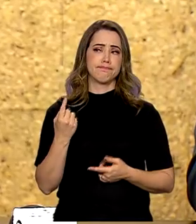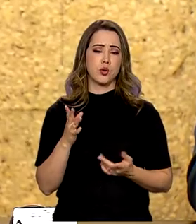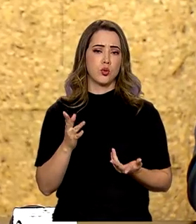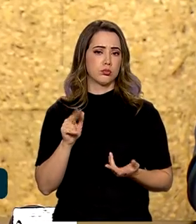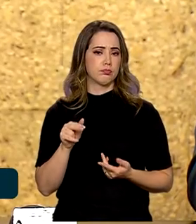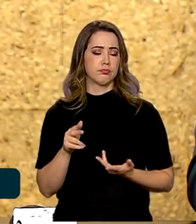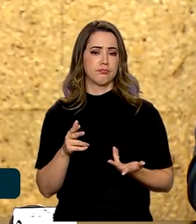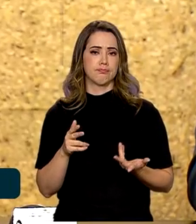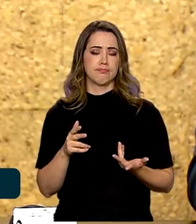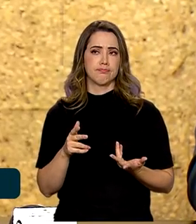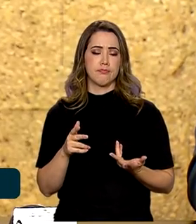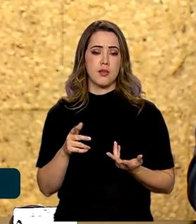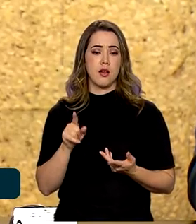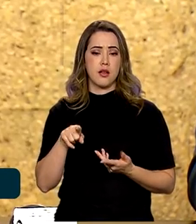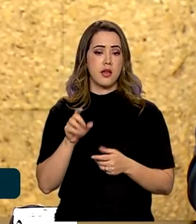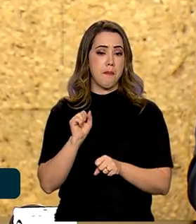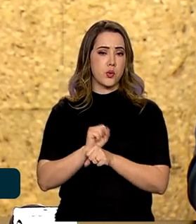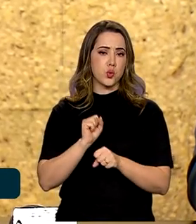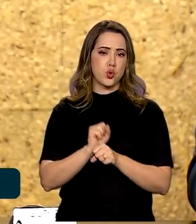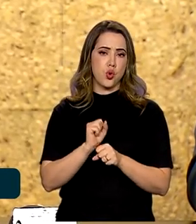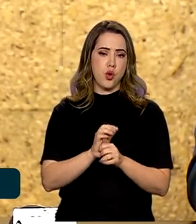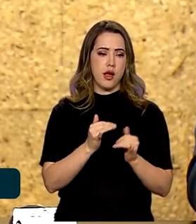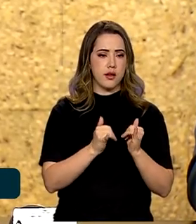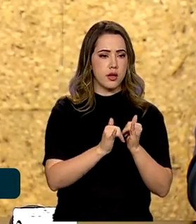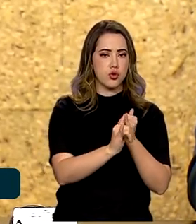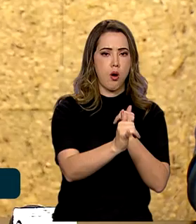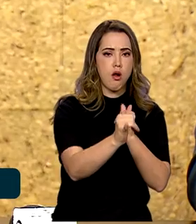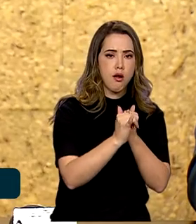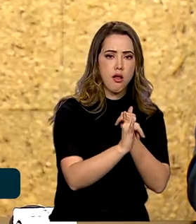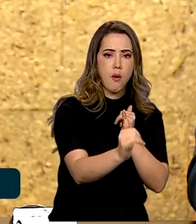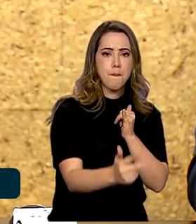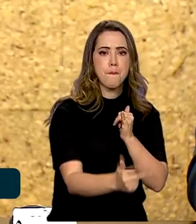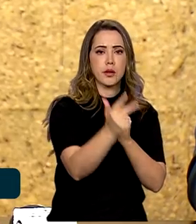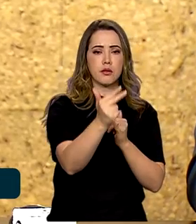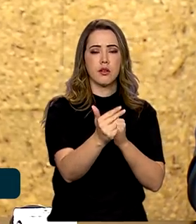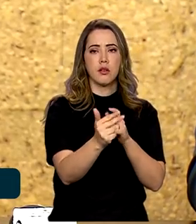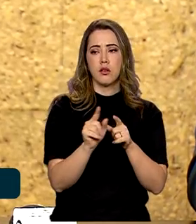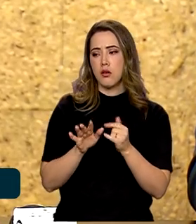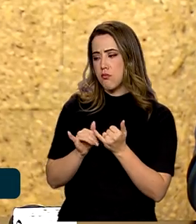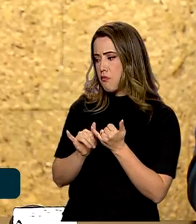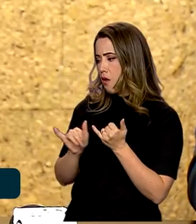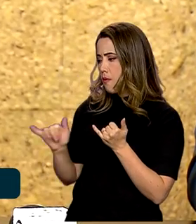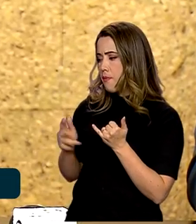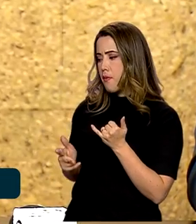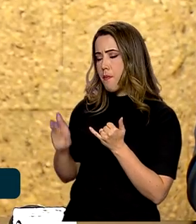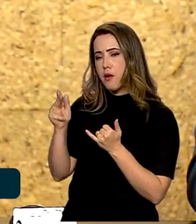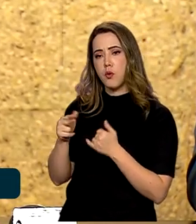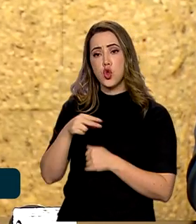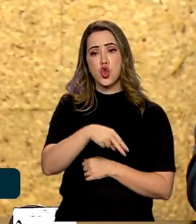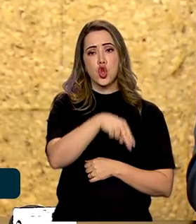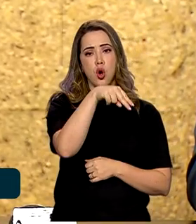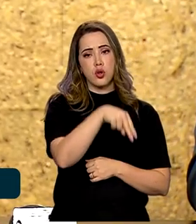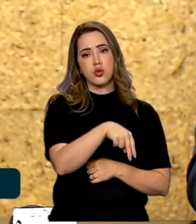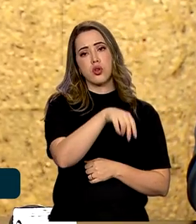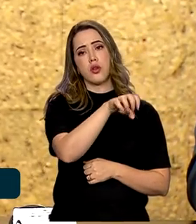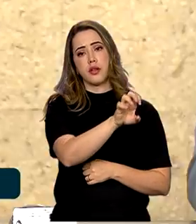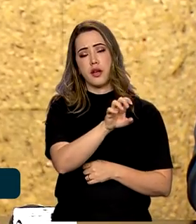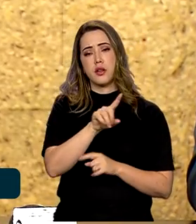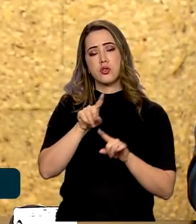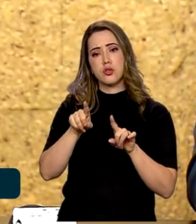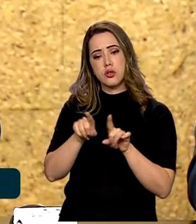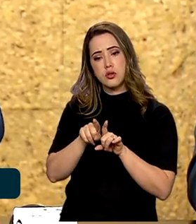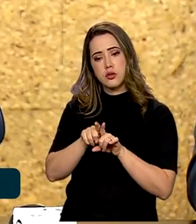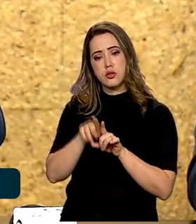Pausou a interrupção na região norte e nordeste e por uma